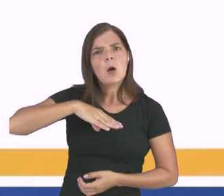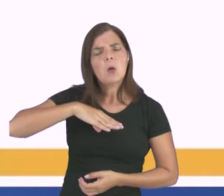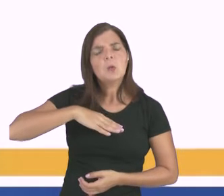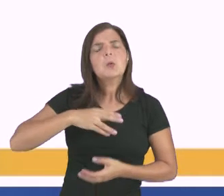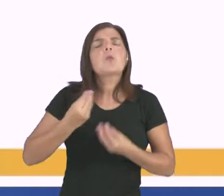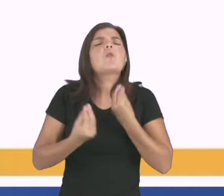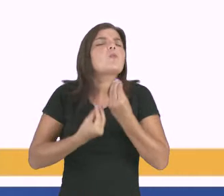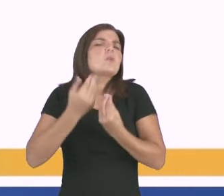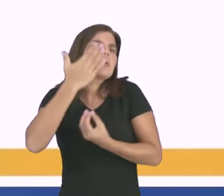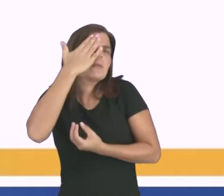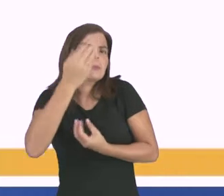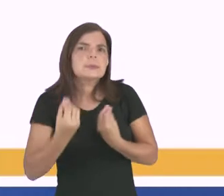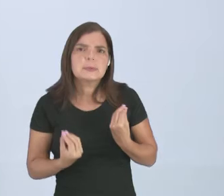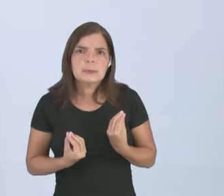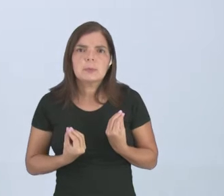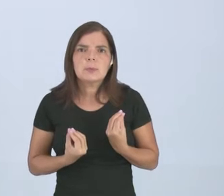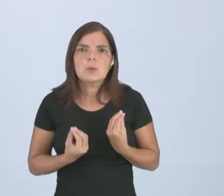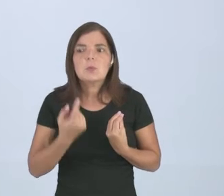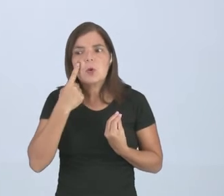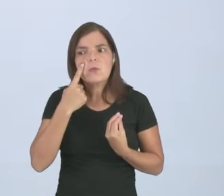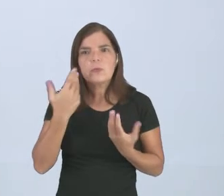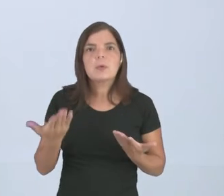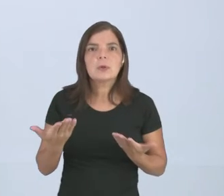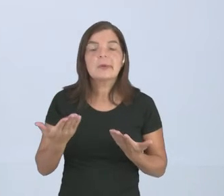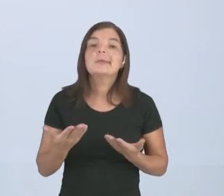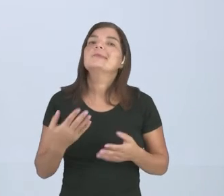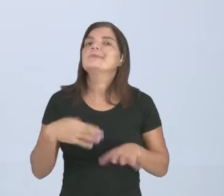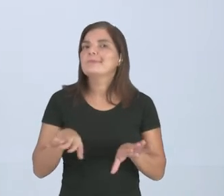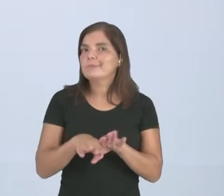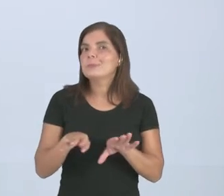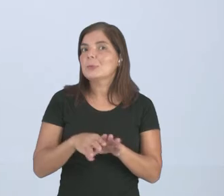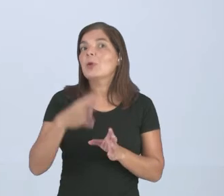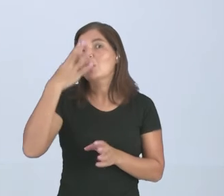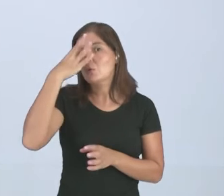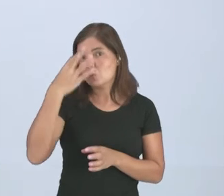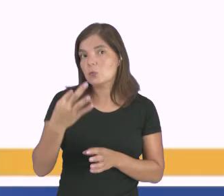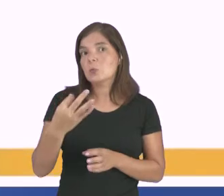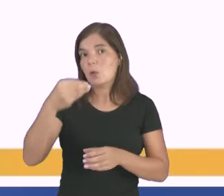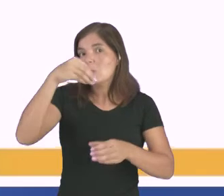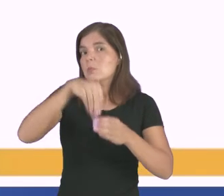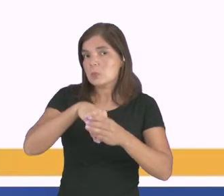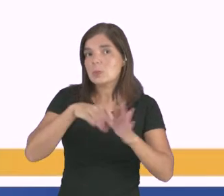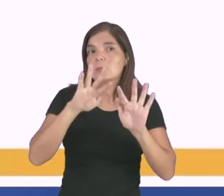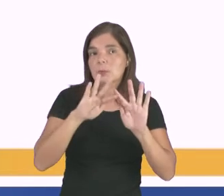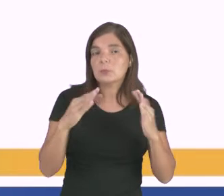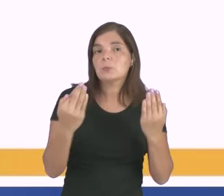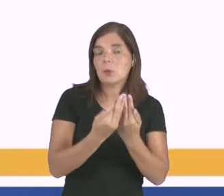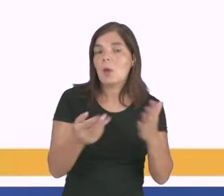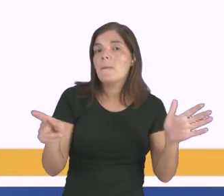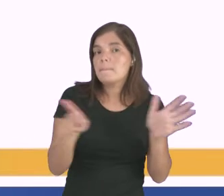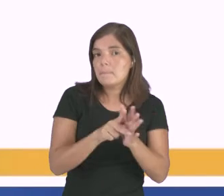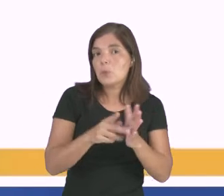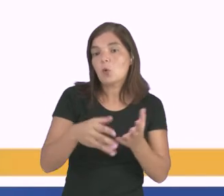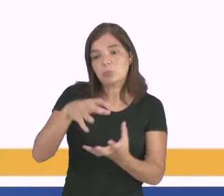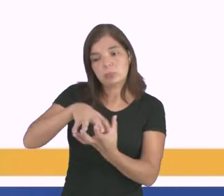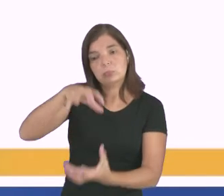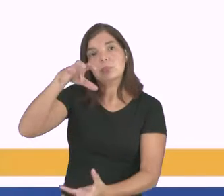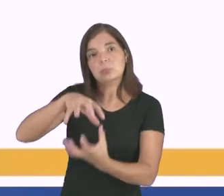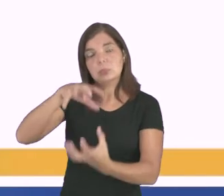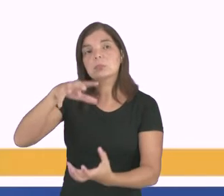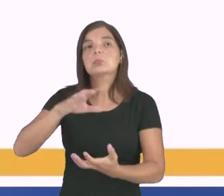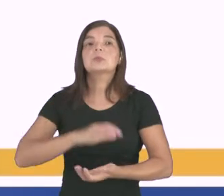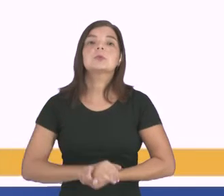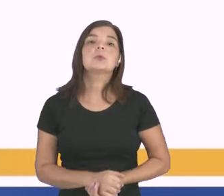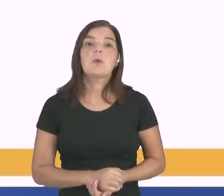saber quem é o agressor, como eu vou identificar? Justamente porque os agressores podem fazer parte da família, pode ser a própria família da pessoa